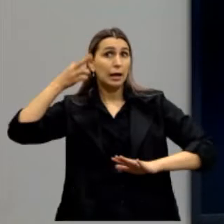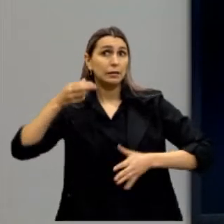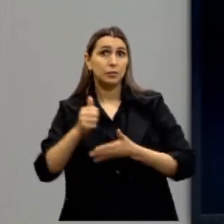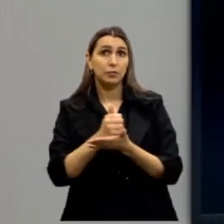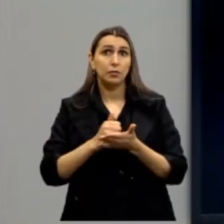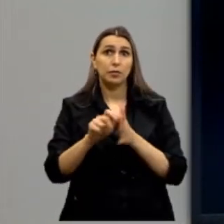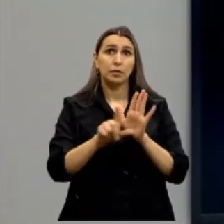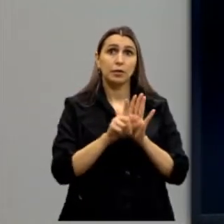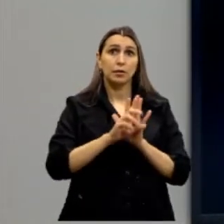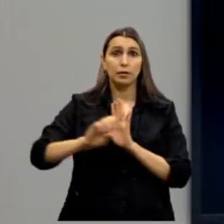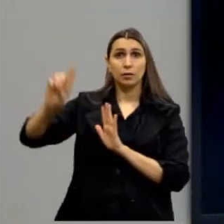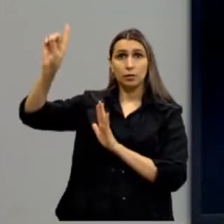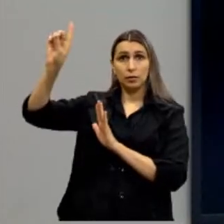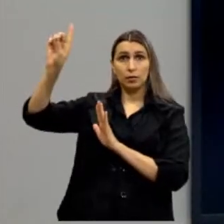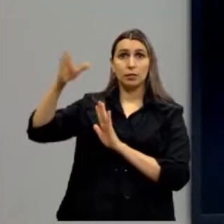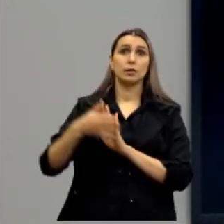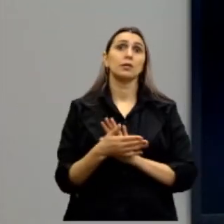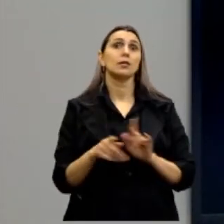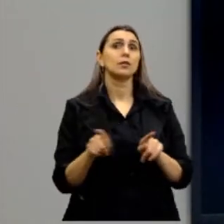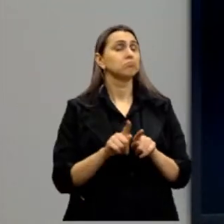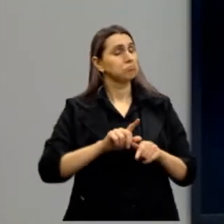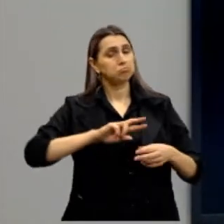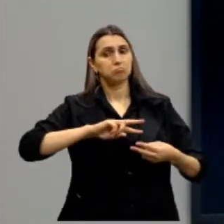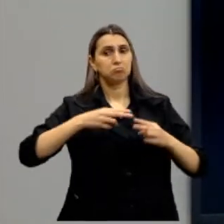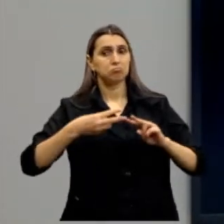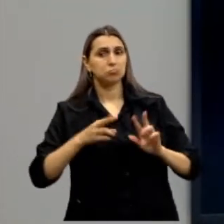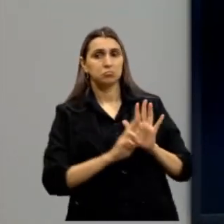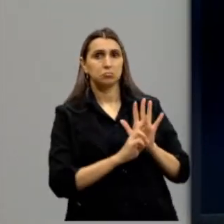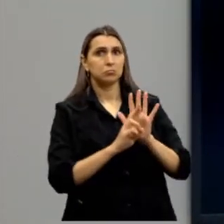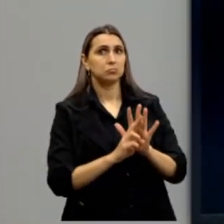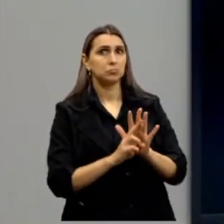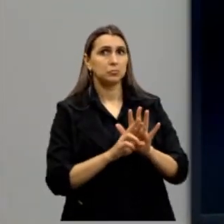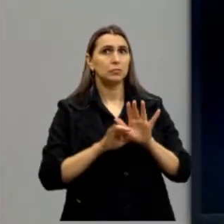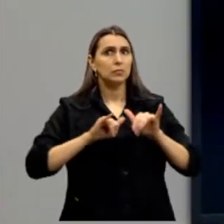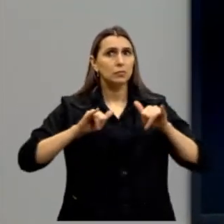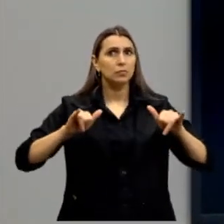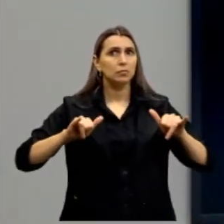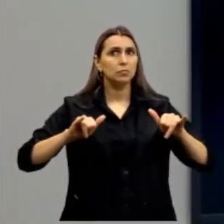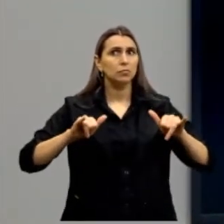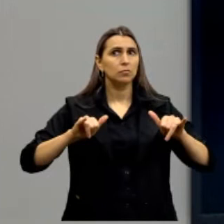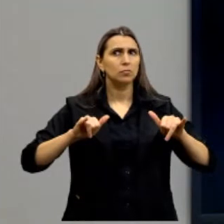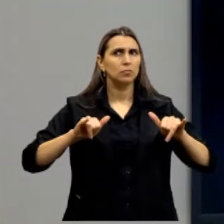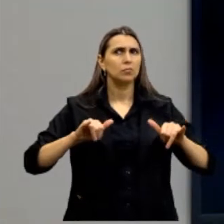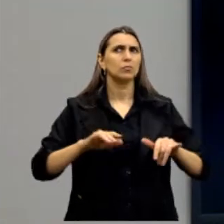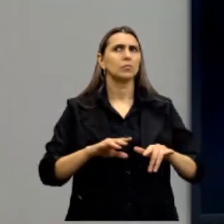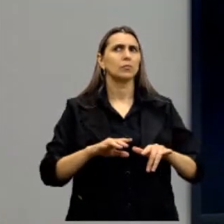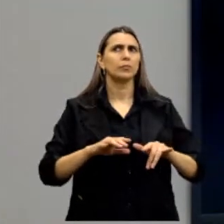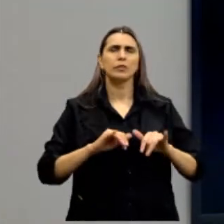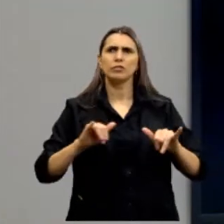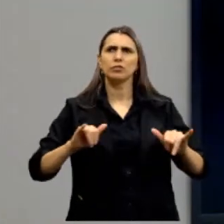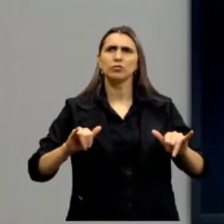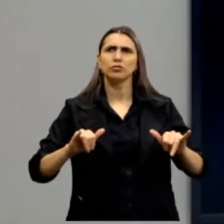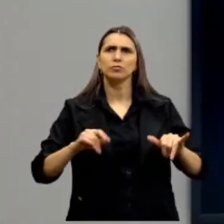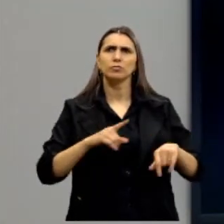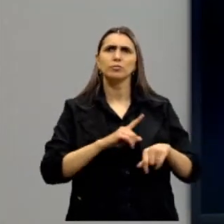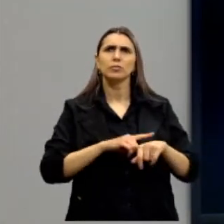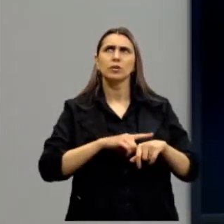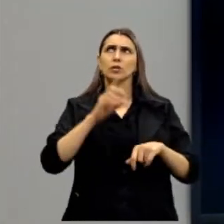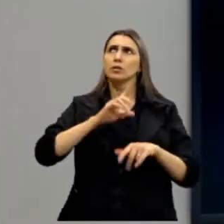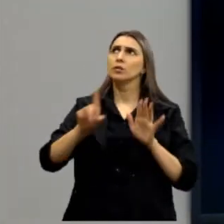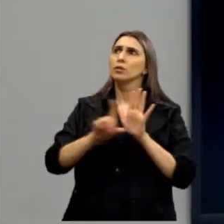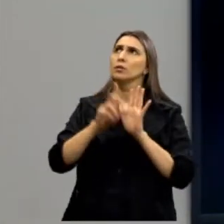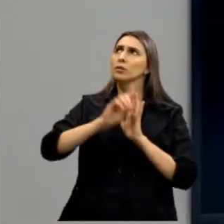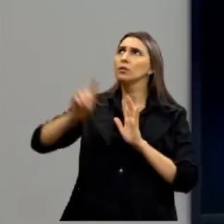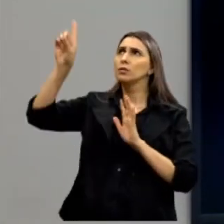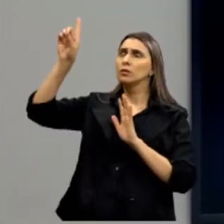nas leis divinas, caso contrário, representariam manifestações de iniquidade. Então assim, a partir das leis divinas e